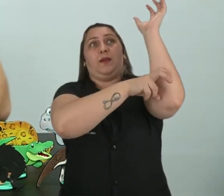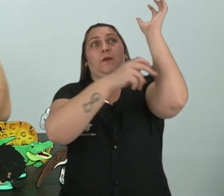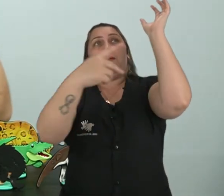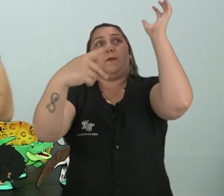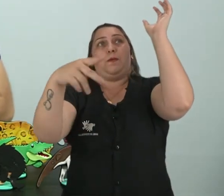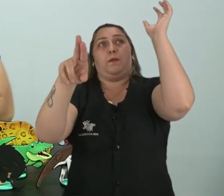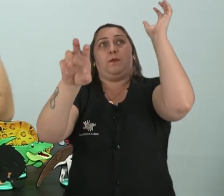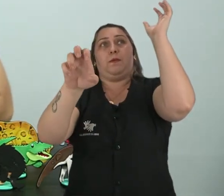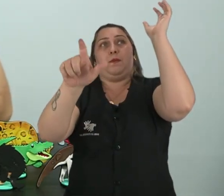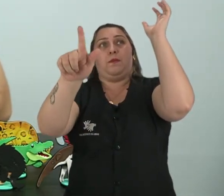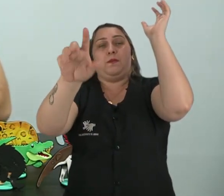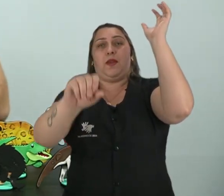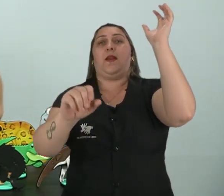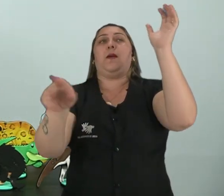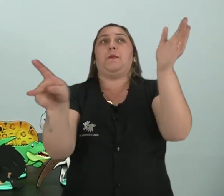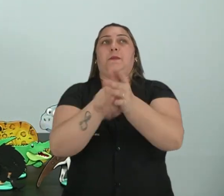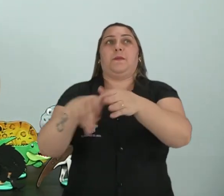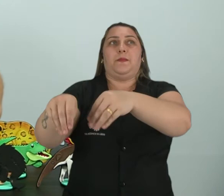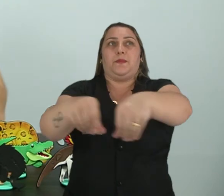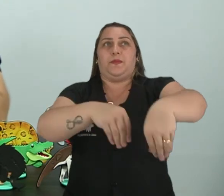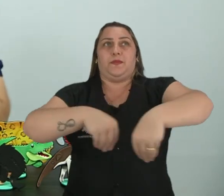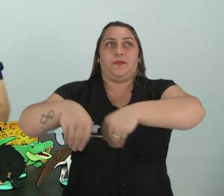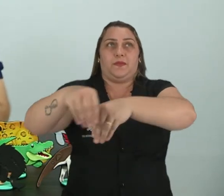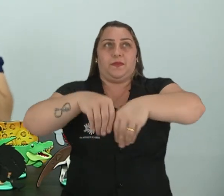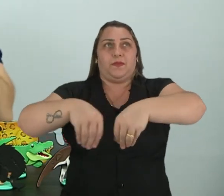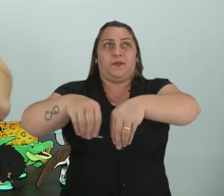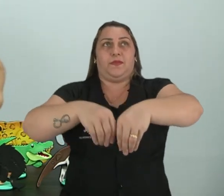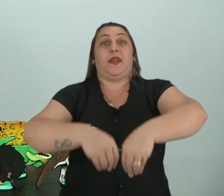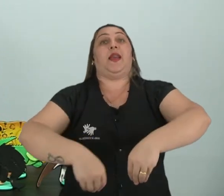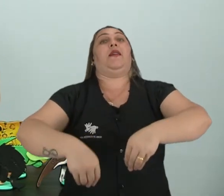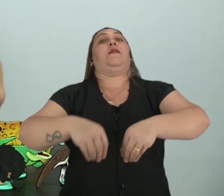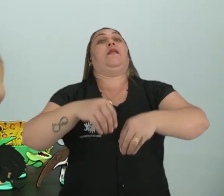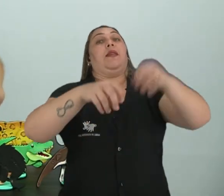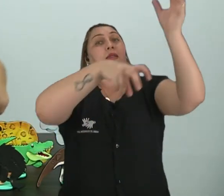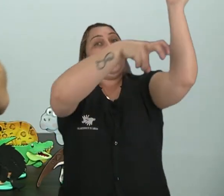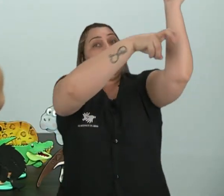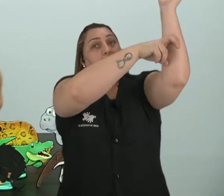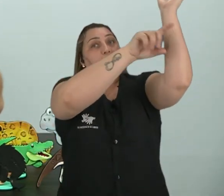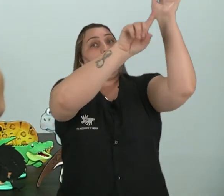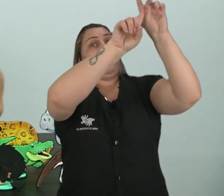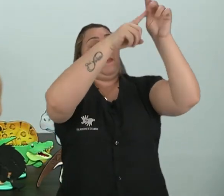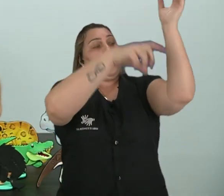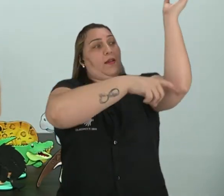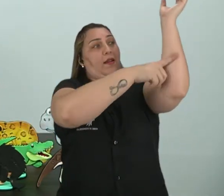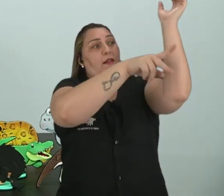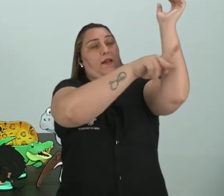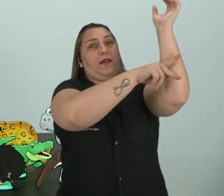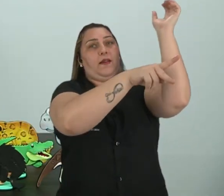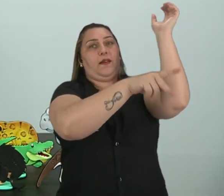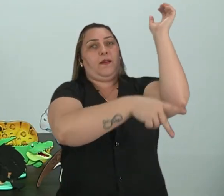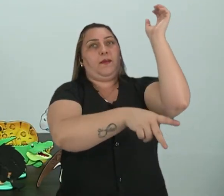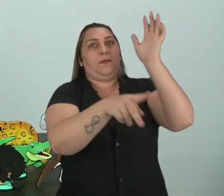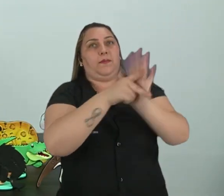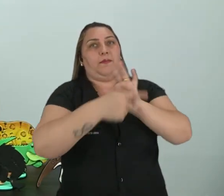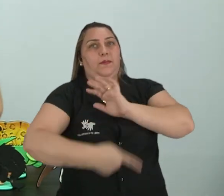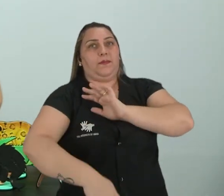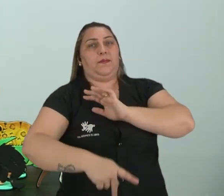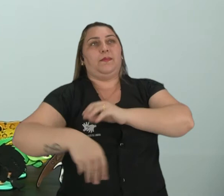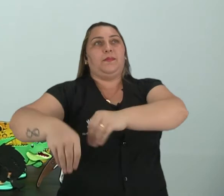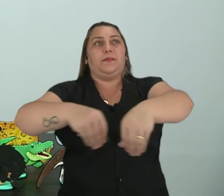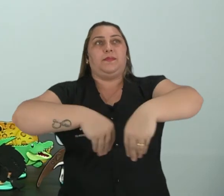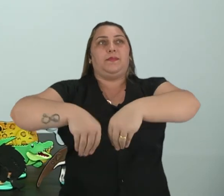terrestre. Mesmo que ele fique na árvore, mas a árvore é na terra, viu? Ele é terrestre, não é um animal aquático.